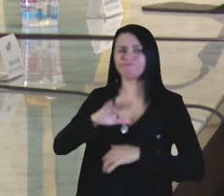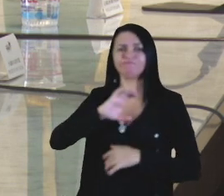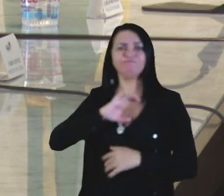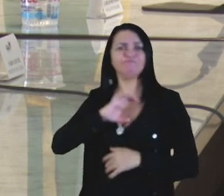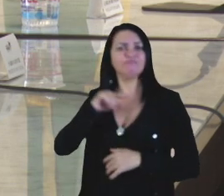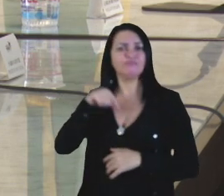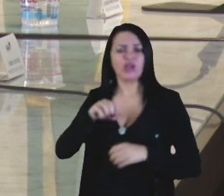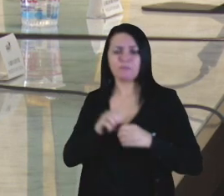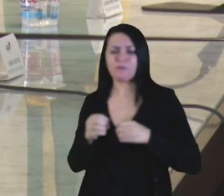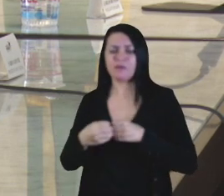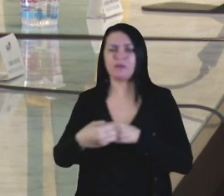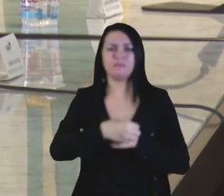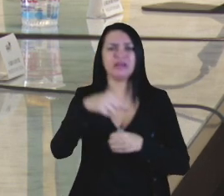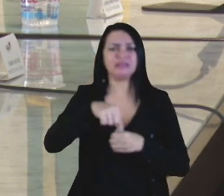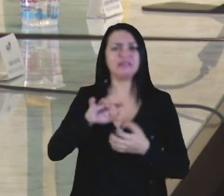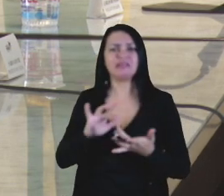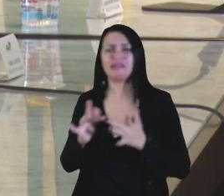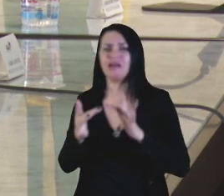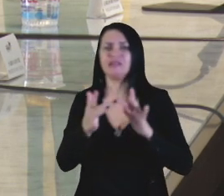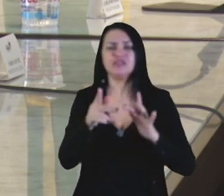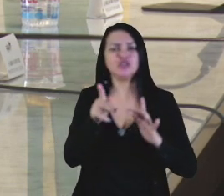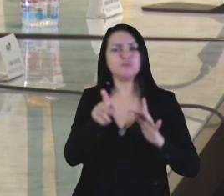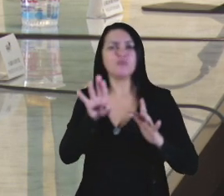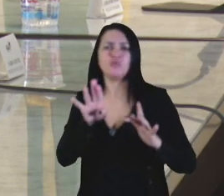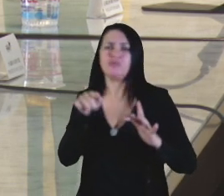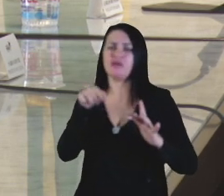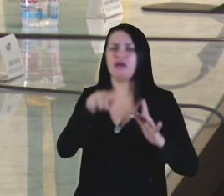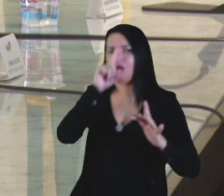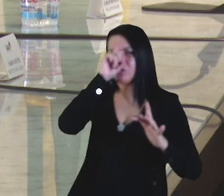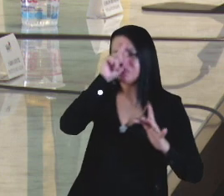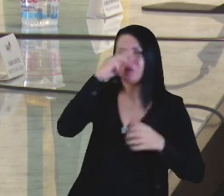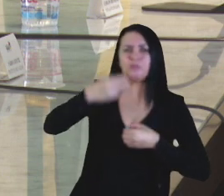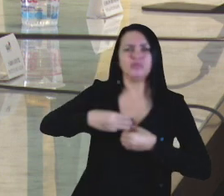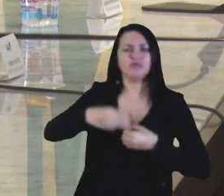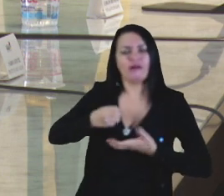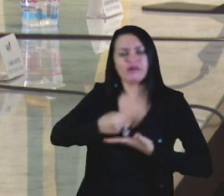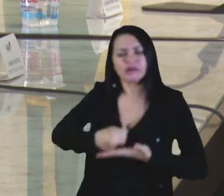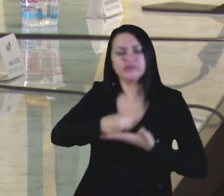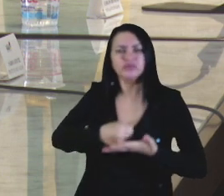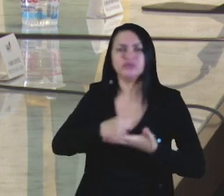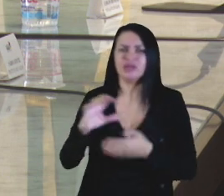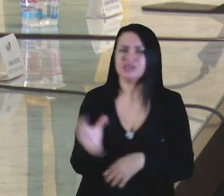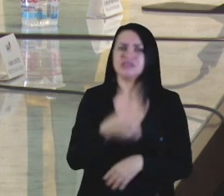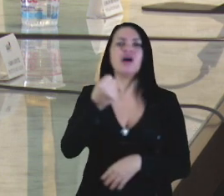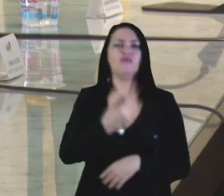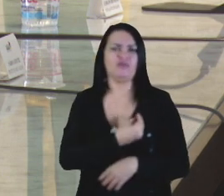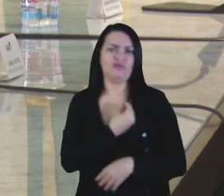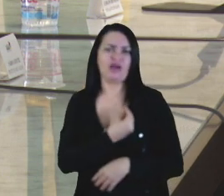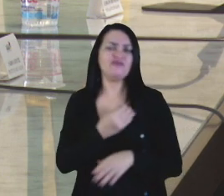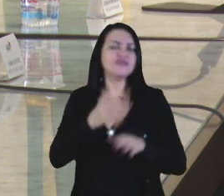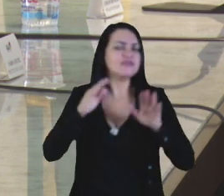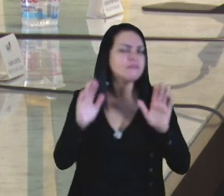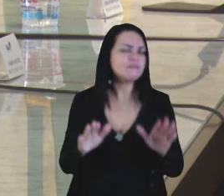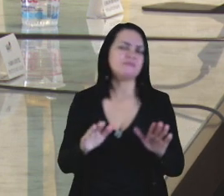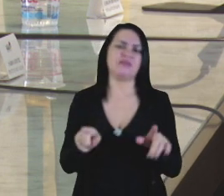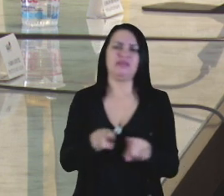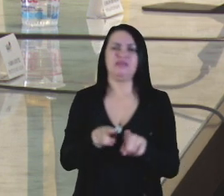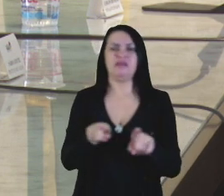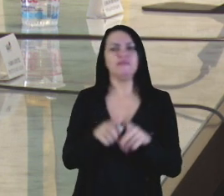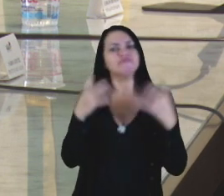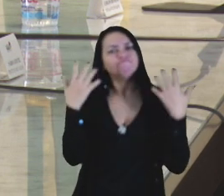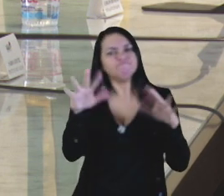têm estado dentro da rede pública municipal, ajudando a salvar vidas, mas quero aqui também não deixar de enaltecer.